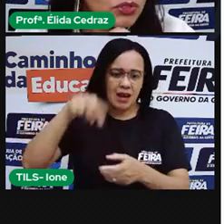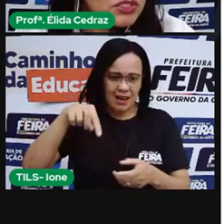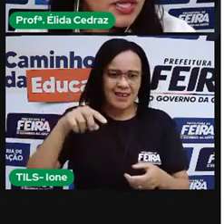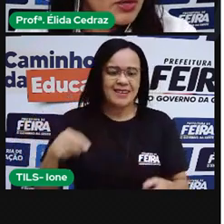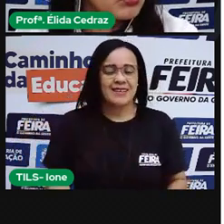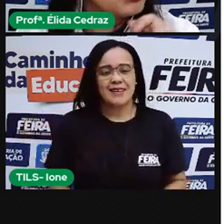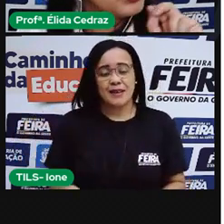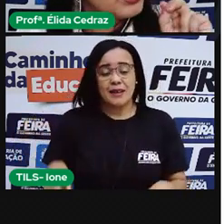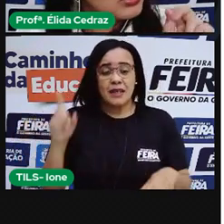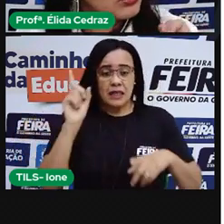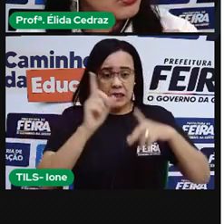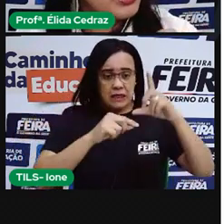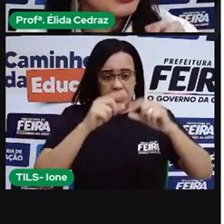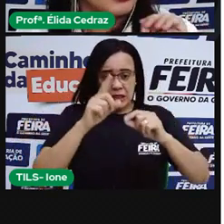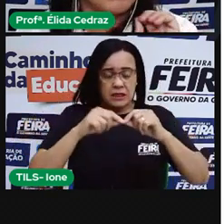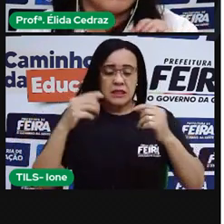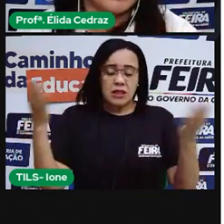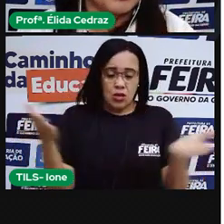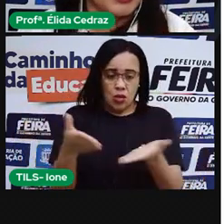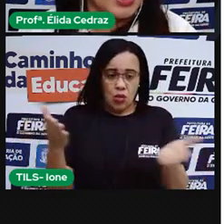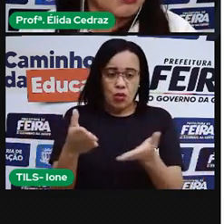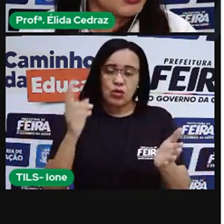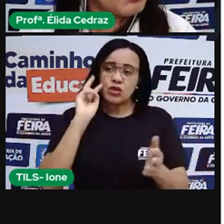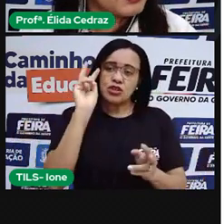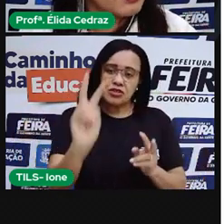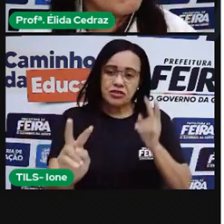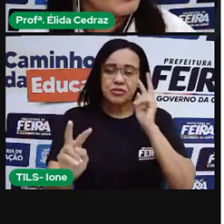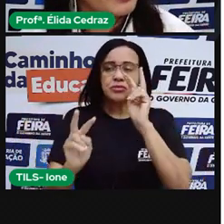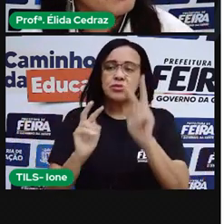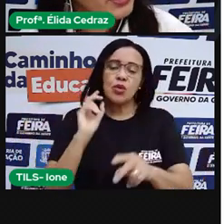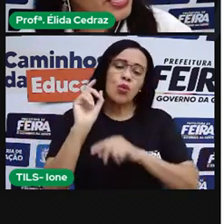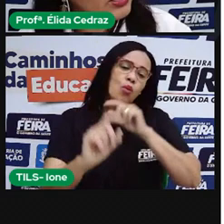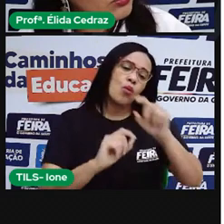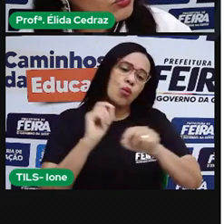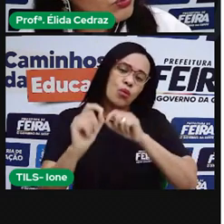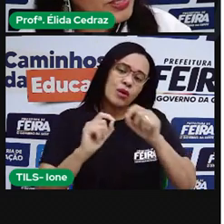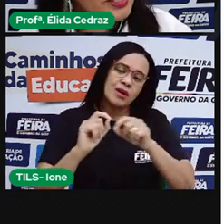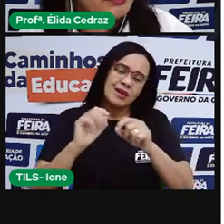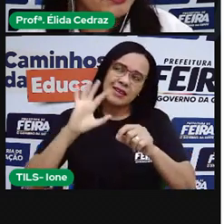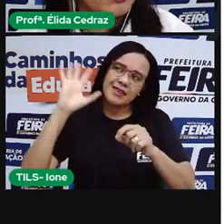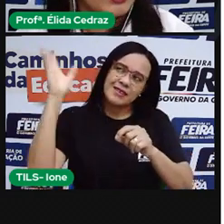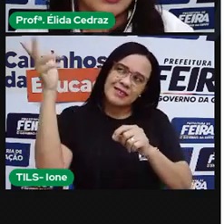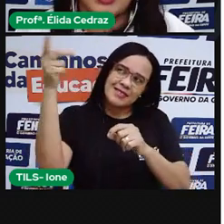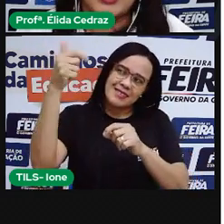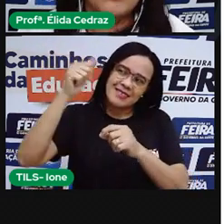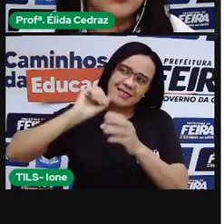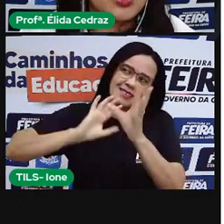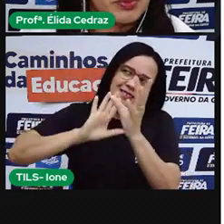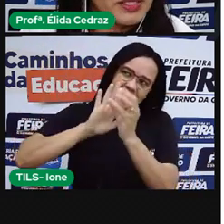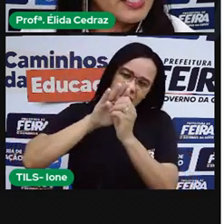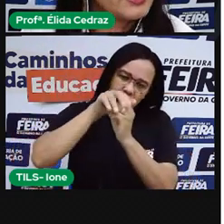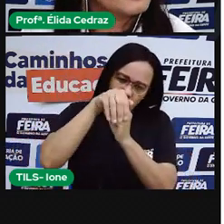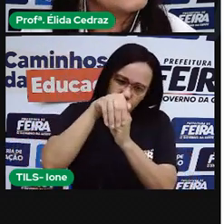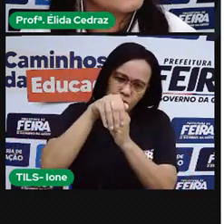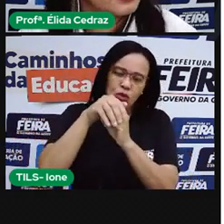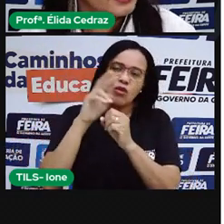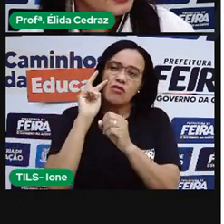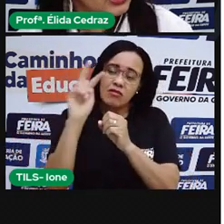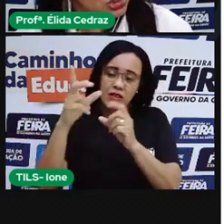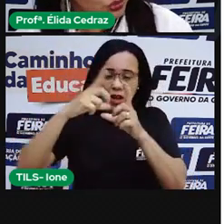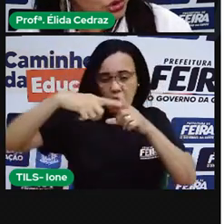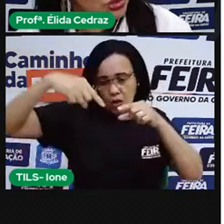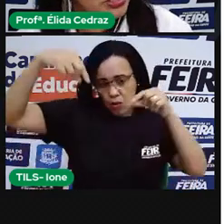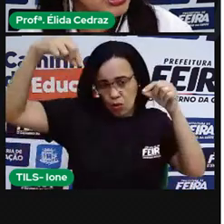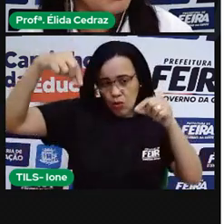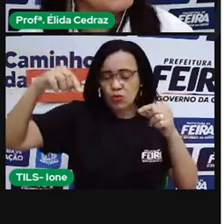No céu, durante a noite, nós podemos observar a Lua, alguns planetas, que